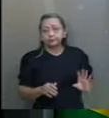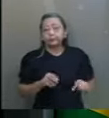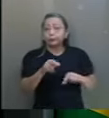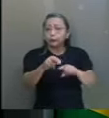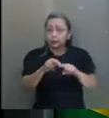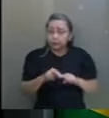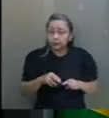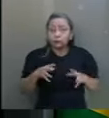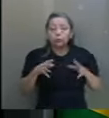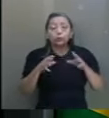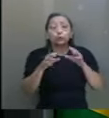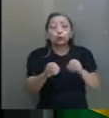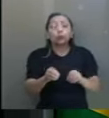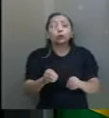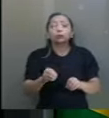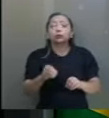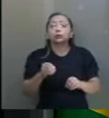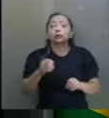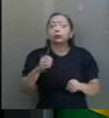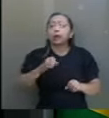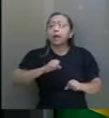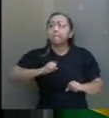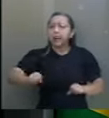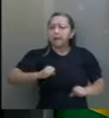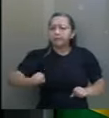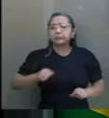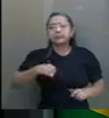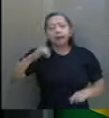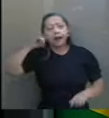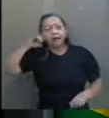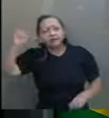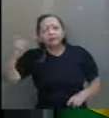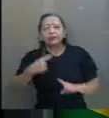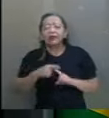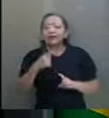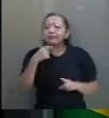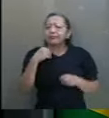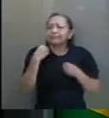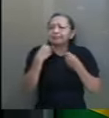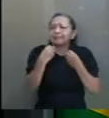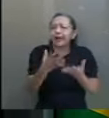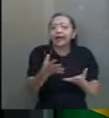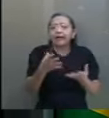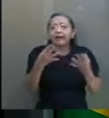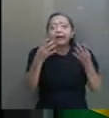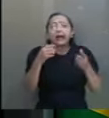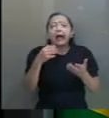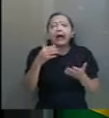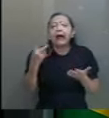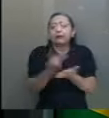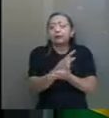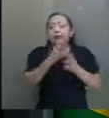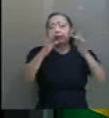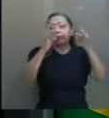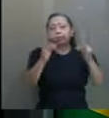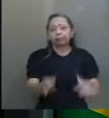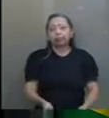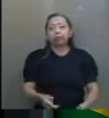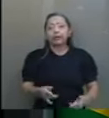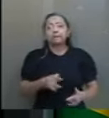isso, todo ativismo deve ser evitado, pois favorece a degeneração para uma